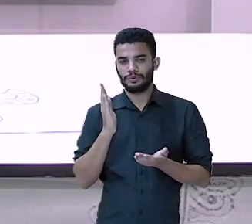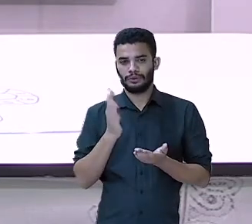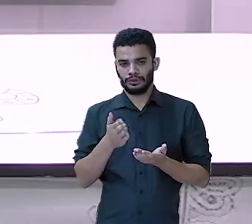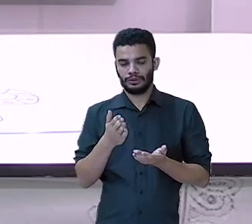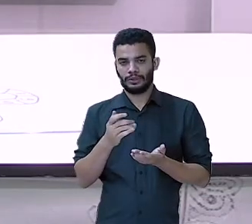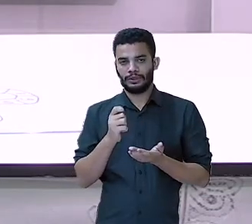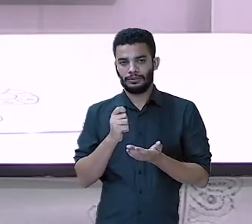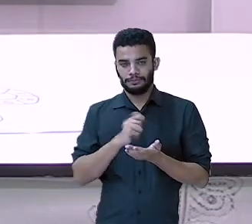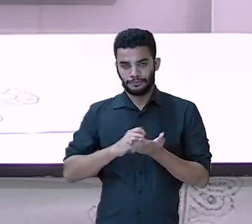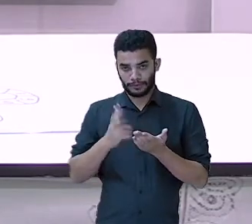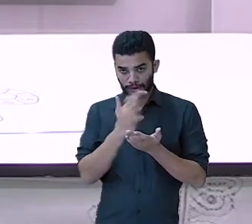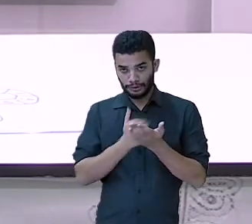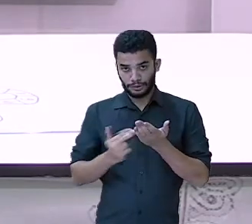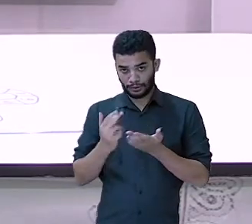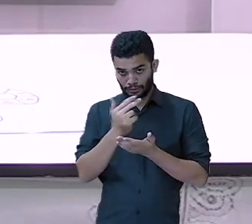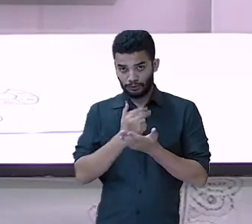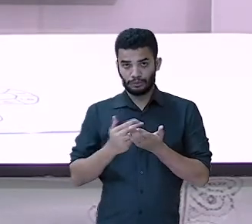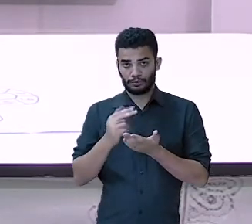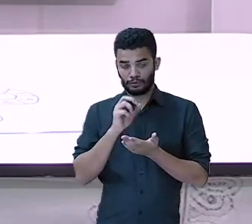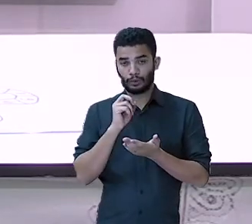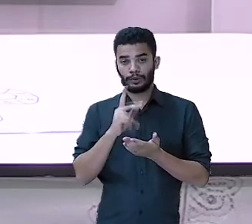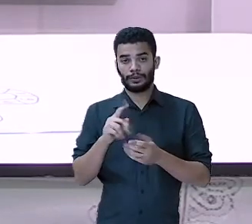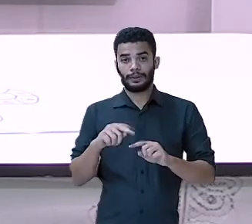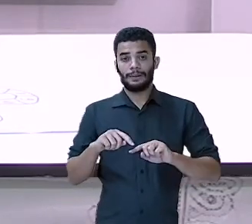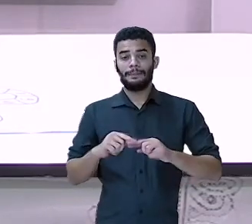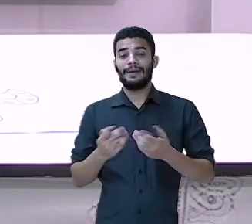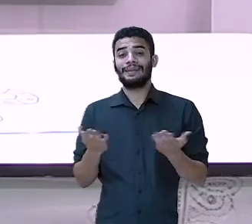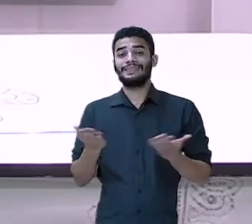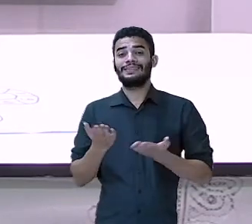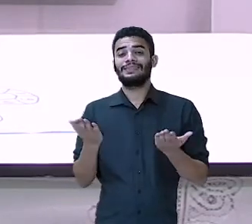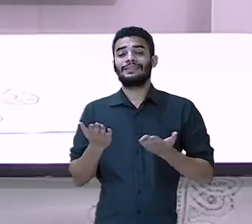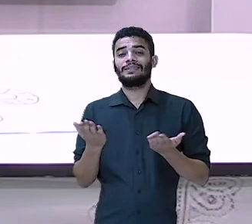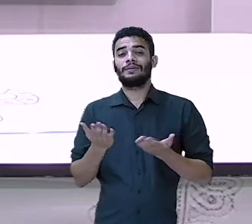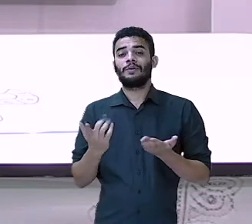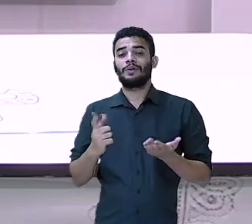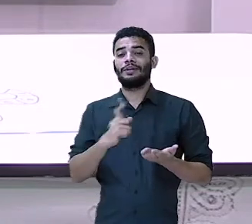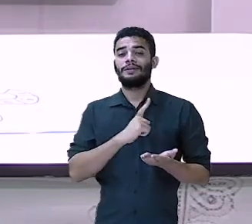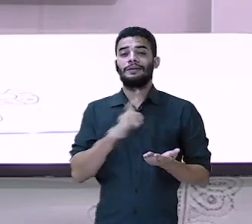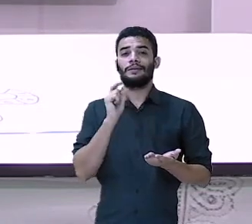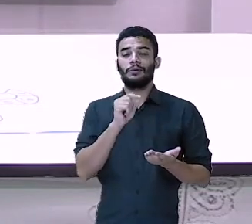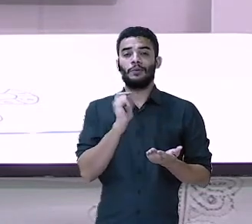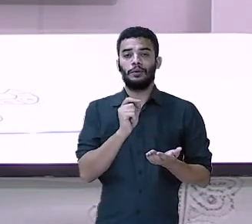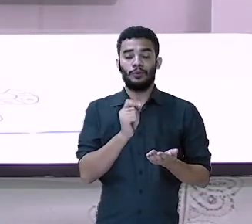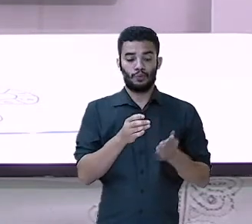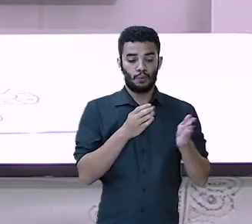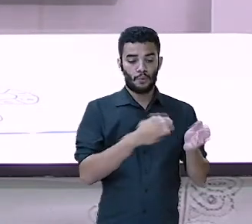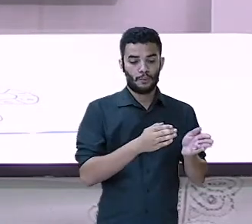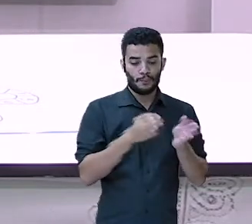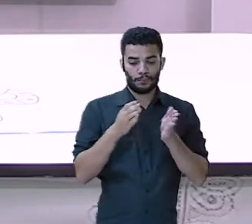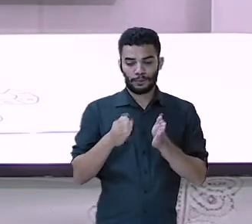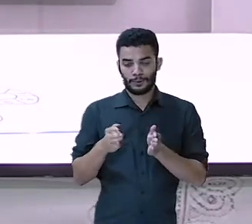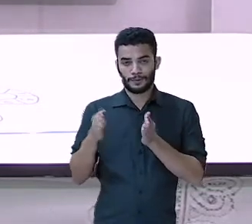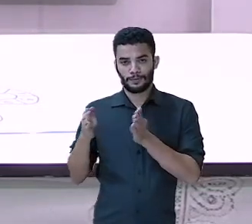Nós vamos ter as etapas do nosso caminho. E como vai ser feita essas etapas?